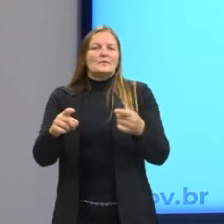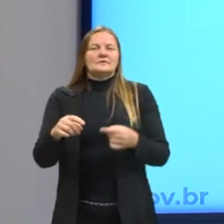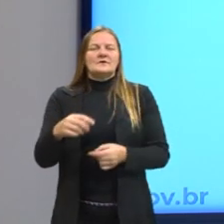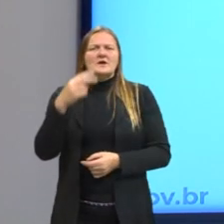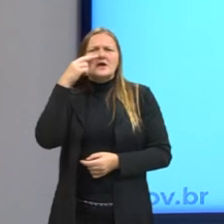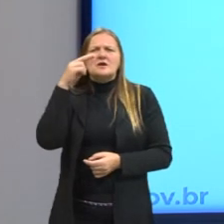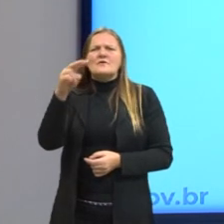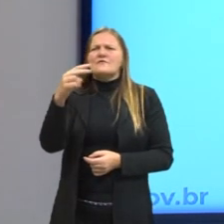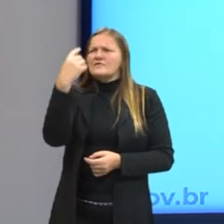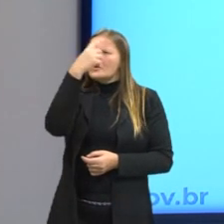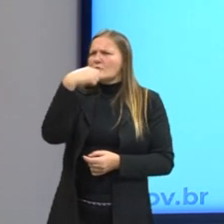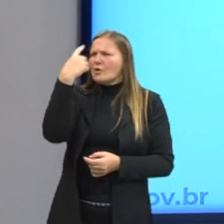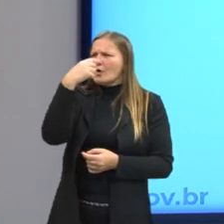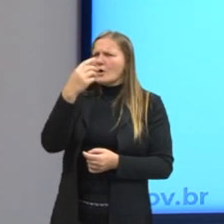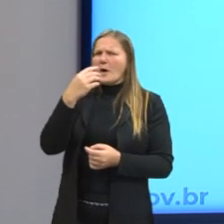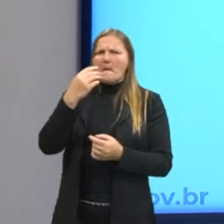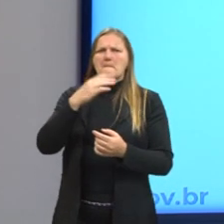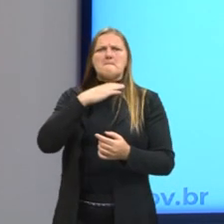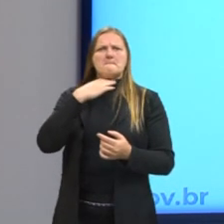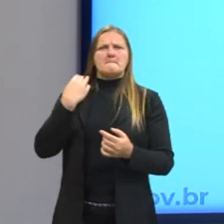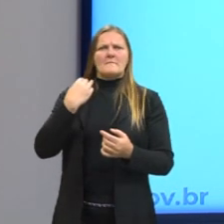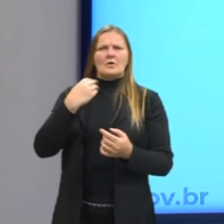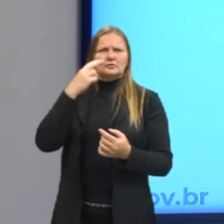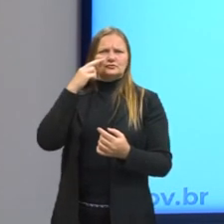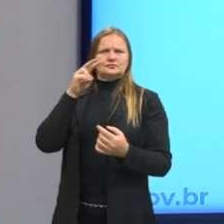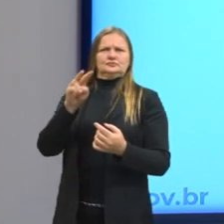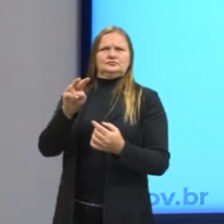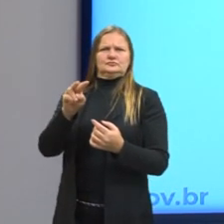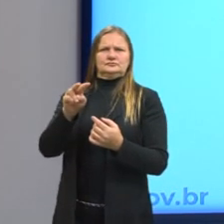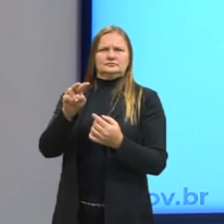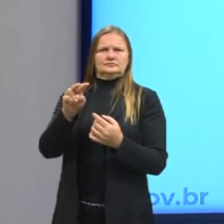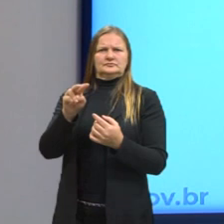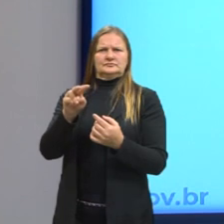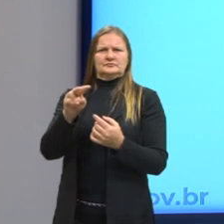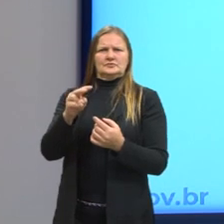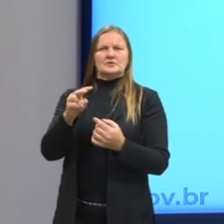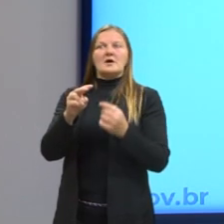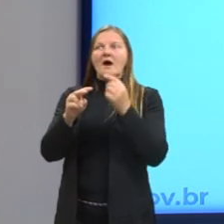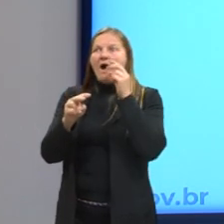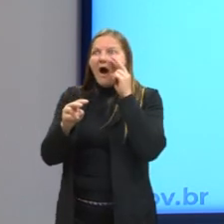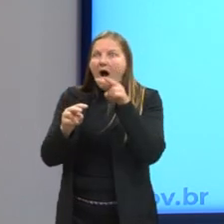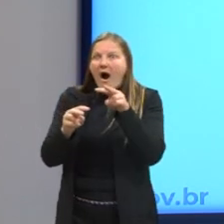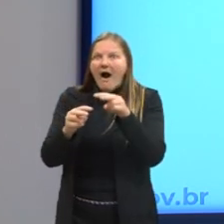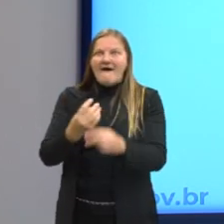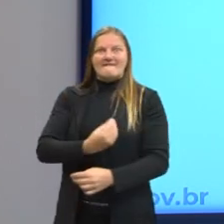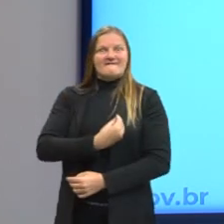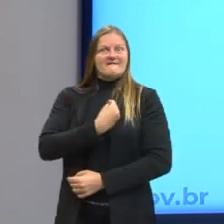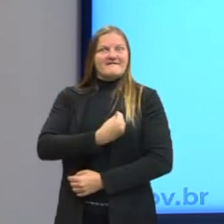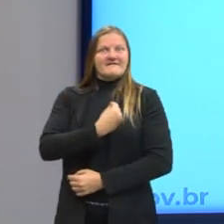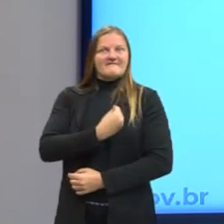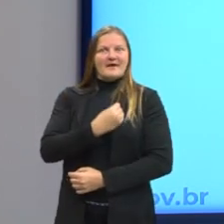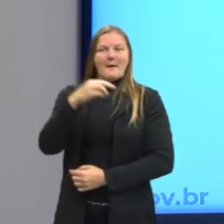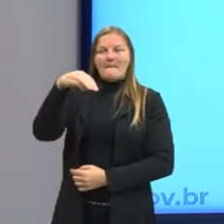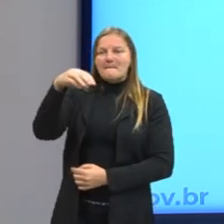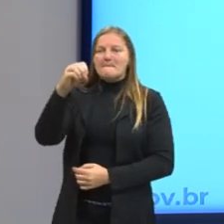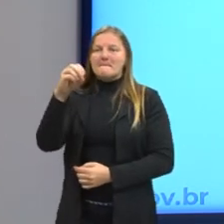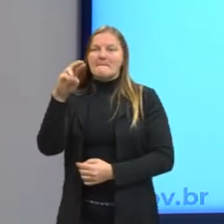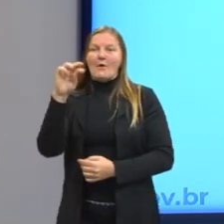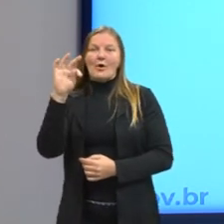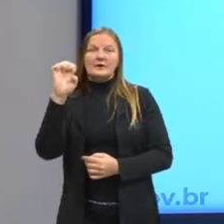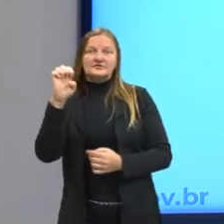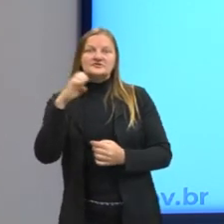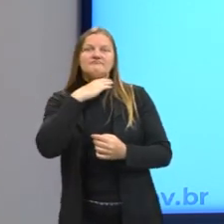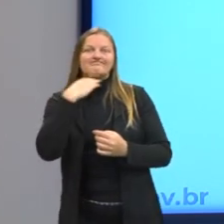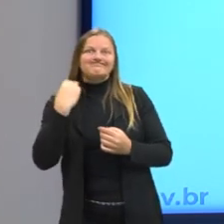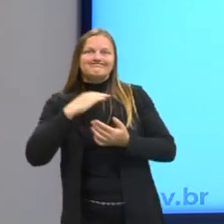a cara da morte e ela estava viva. Então morte e viva são